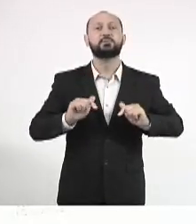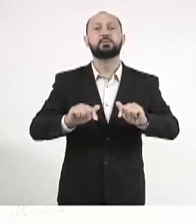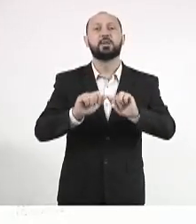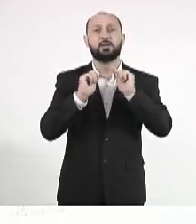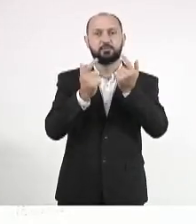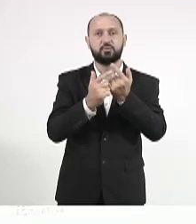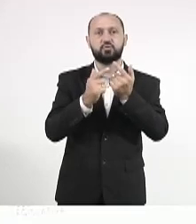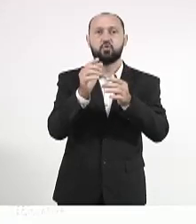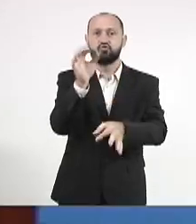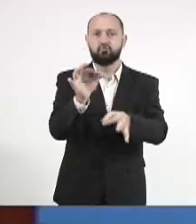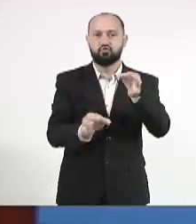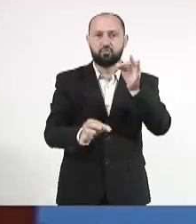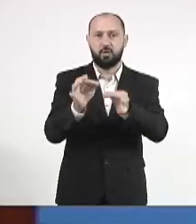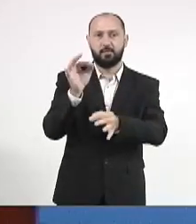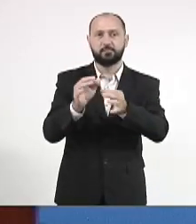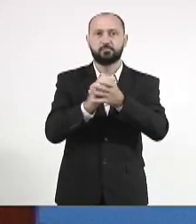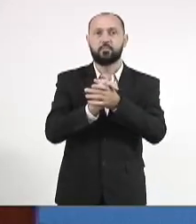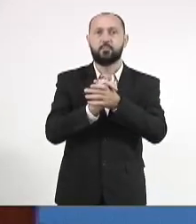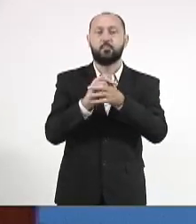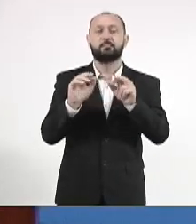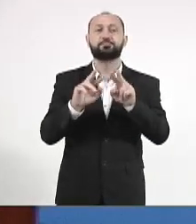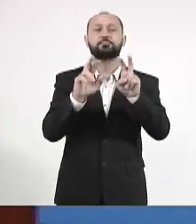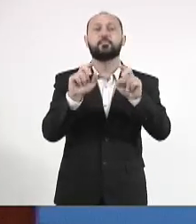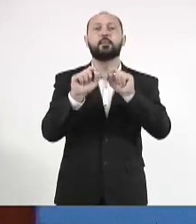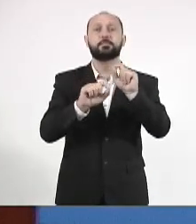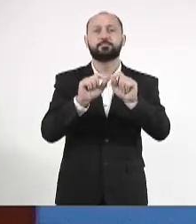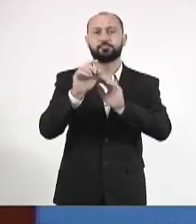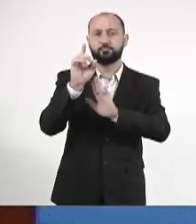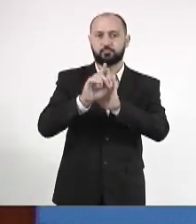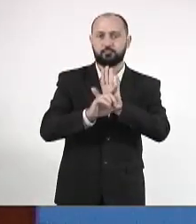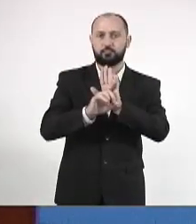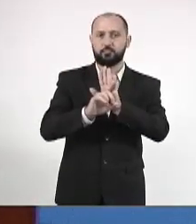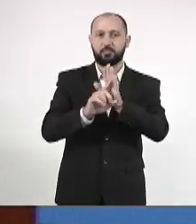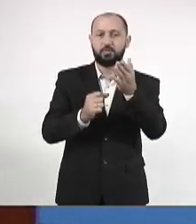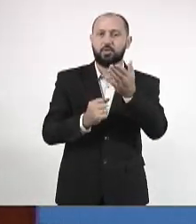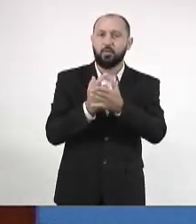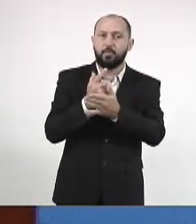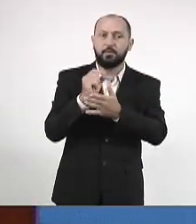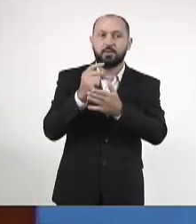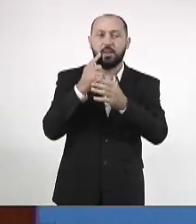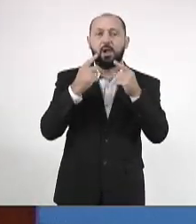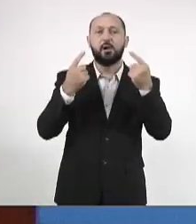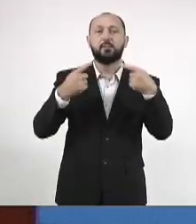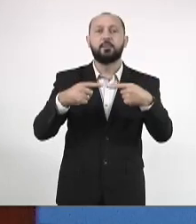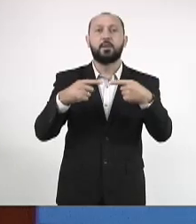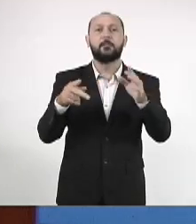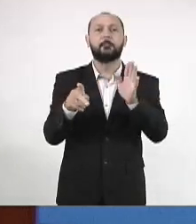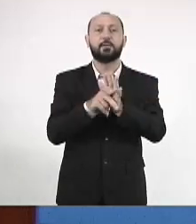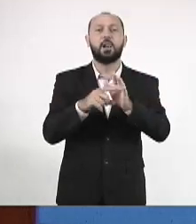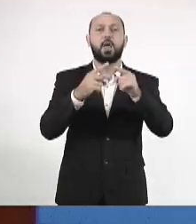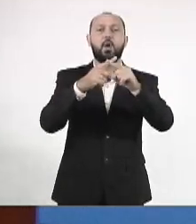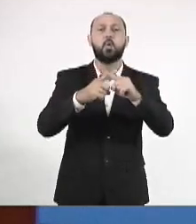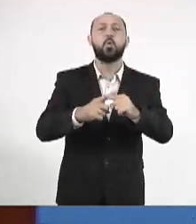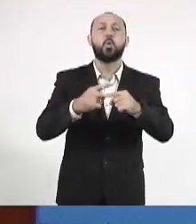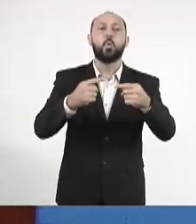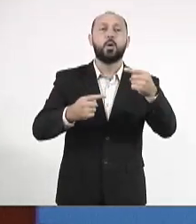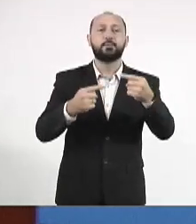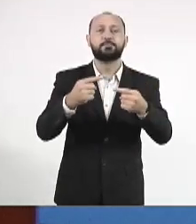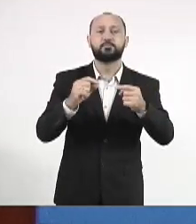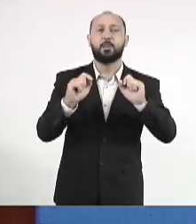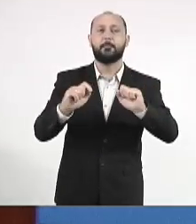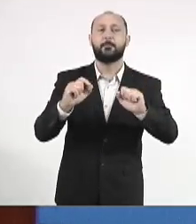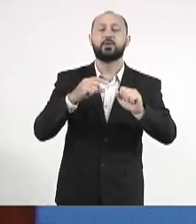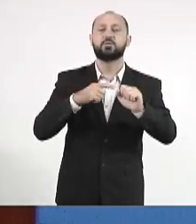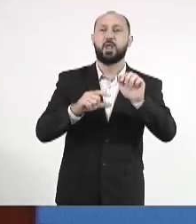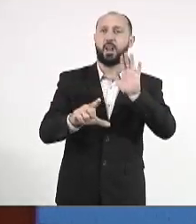Assembleia, ponto de vista jurídico. A questão do direito do consumidor, a competência é concorrente. O quer dizer isso? Quem